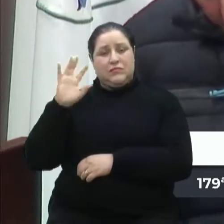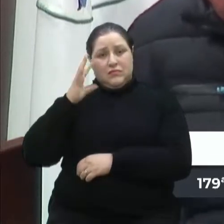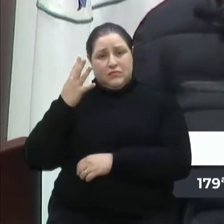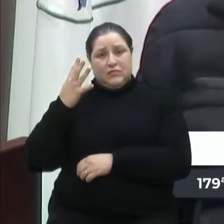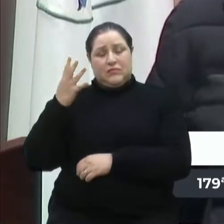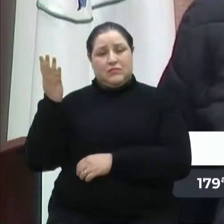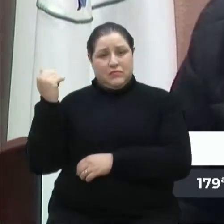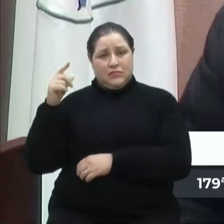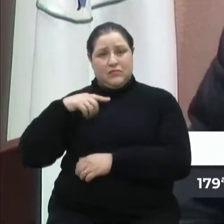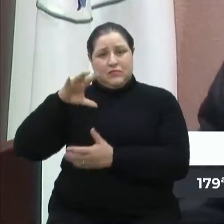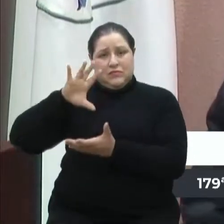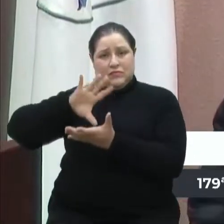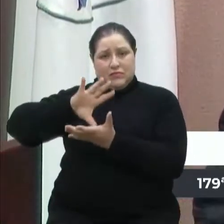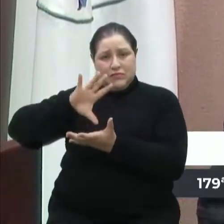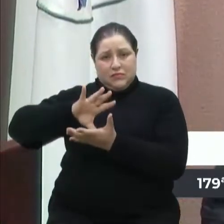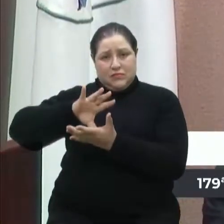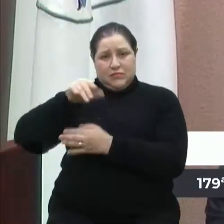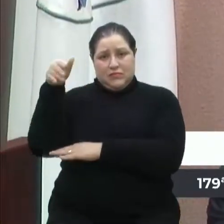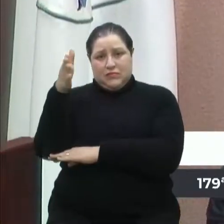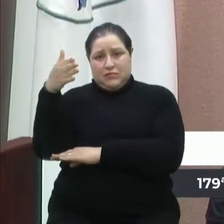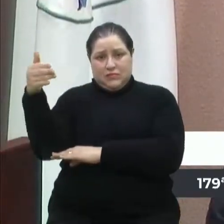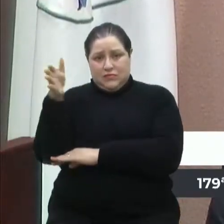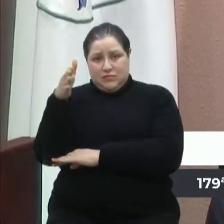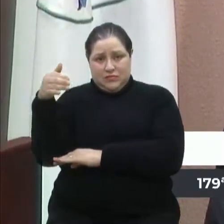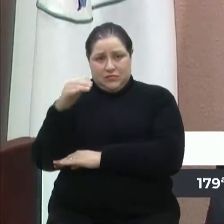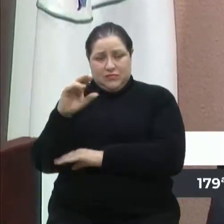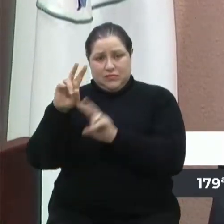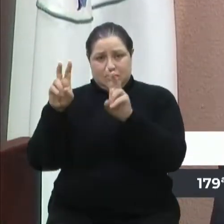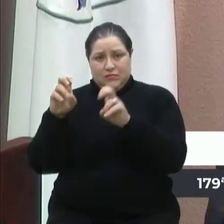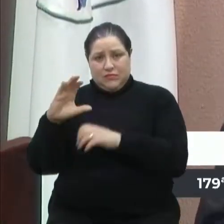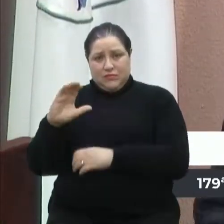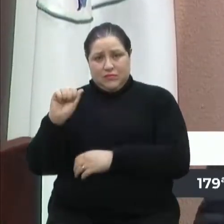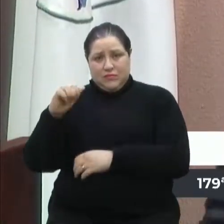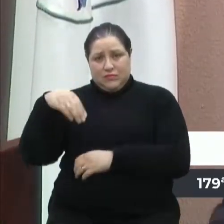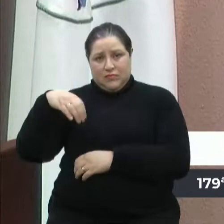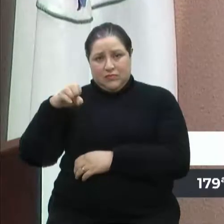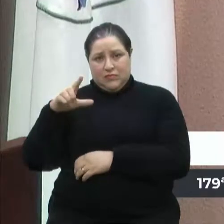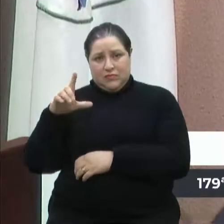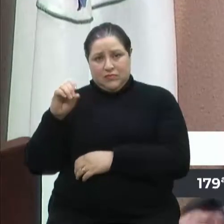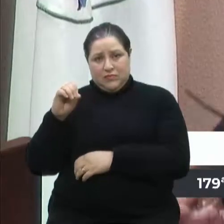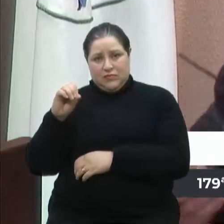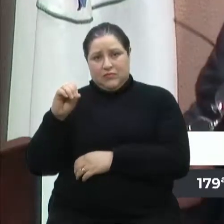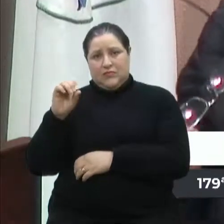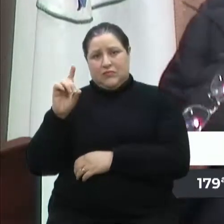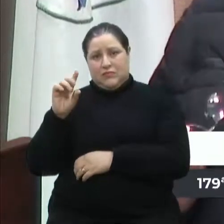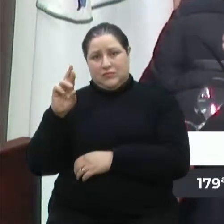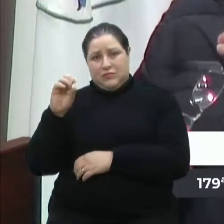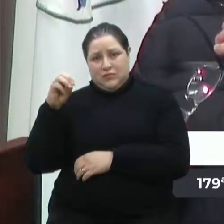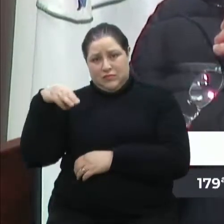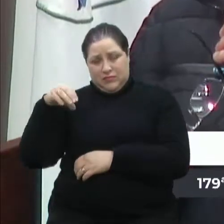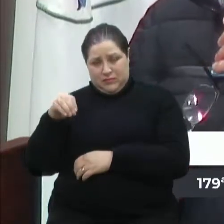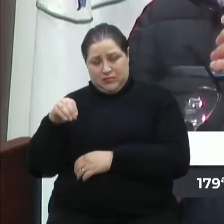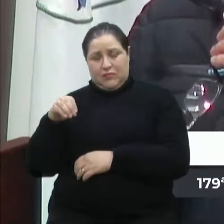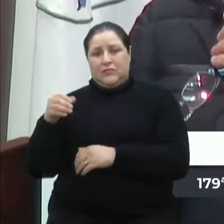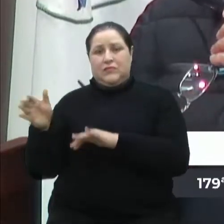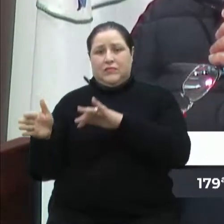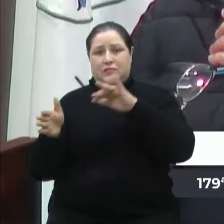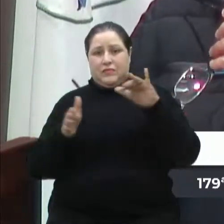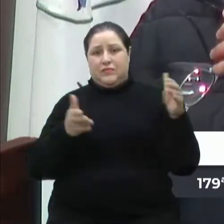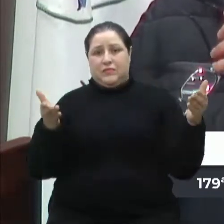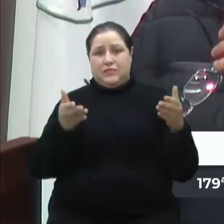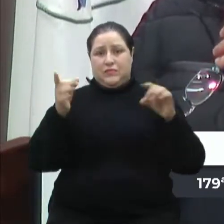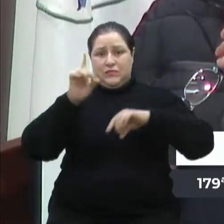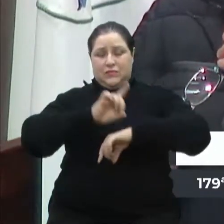Mas nesse dia chuvoso, nós vamos estar lá no Serrano hoje, né? Ouvindo as